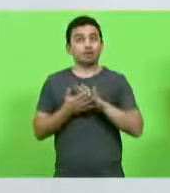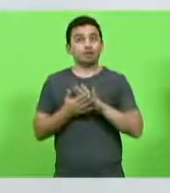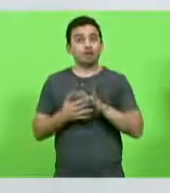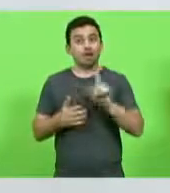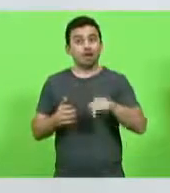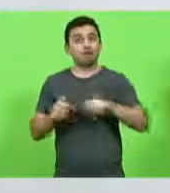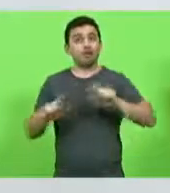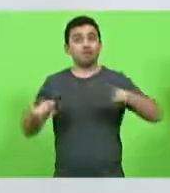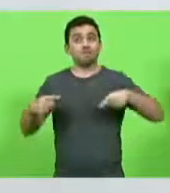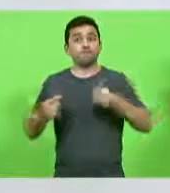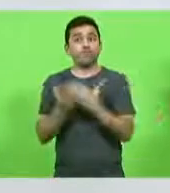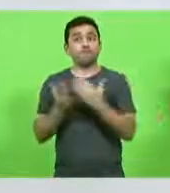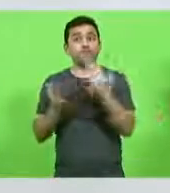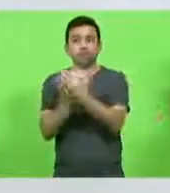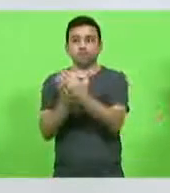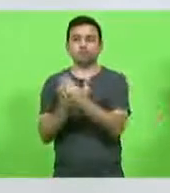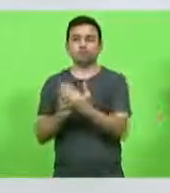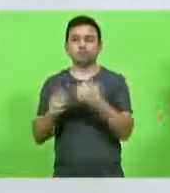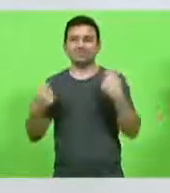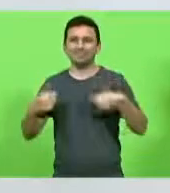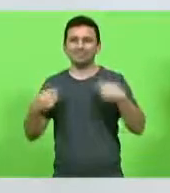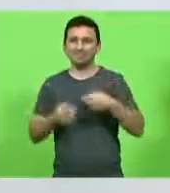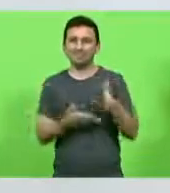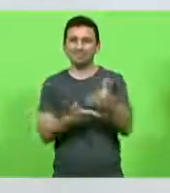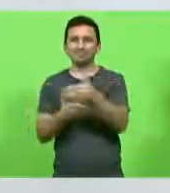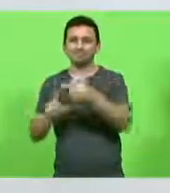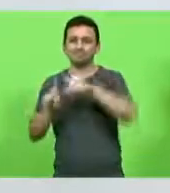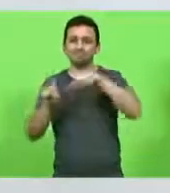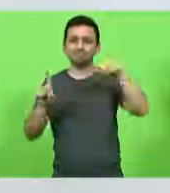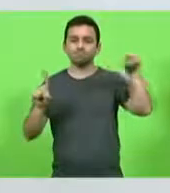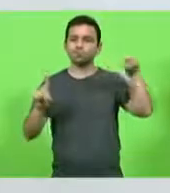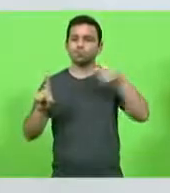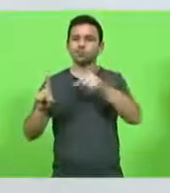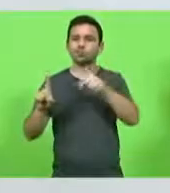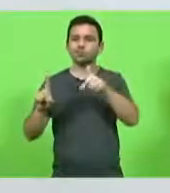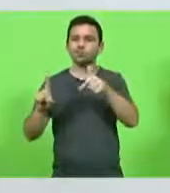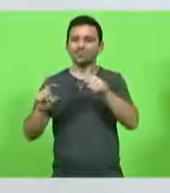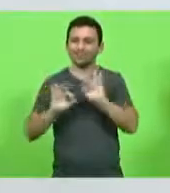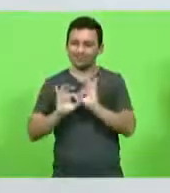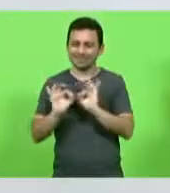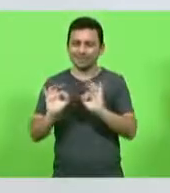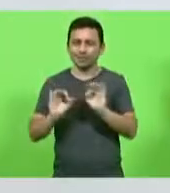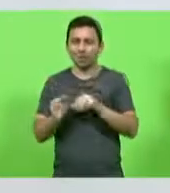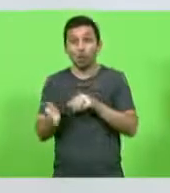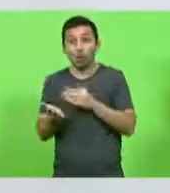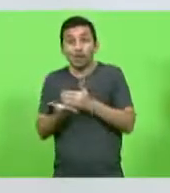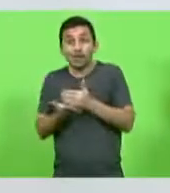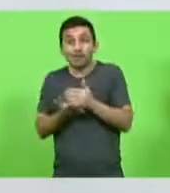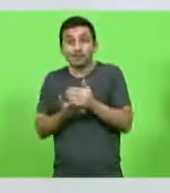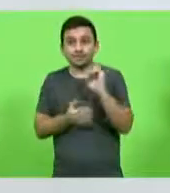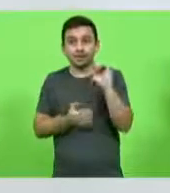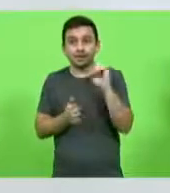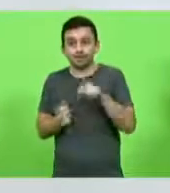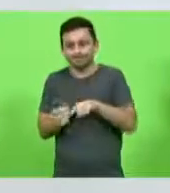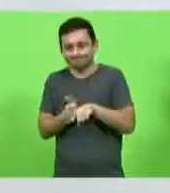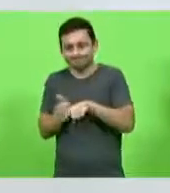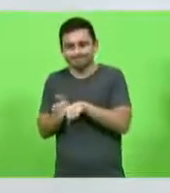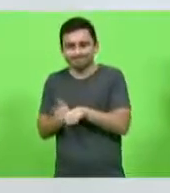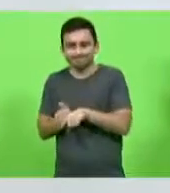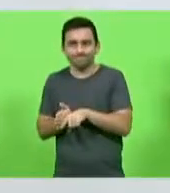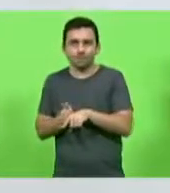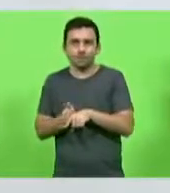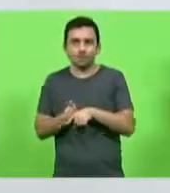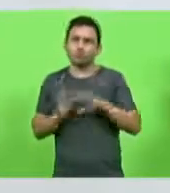grande. Nós precisávamos de dados, e praticamente não havia dado algum. Iniciamos do zero. Prova que o nosso pescador